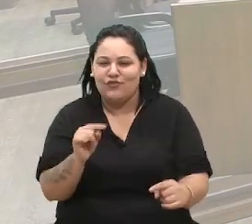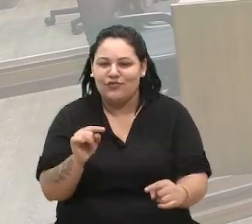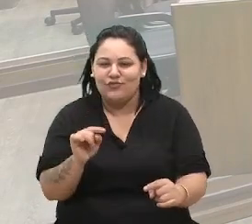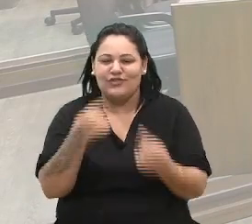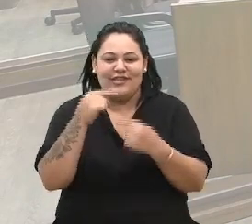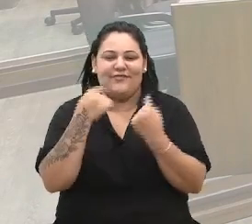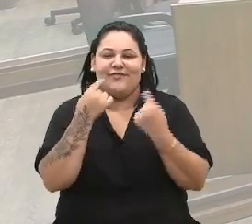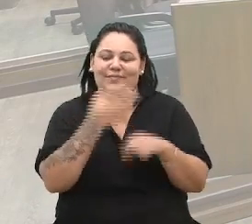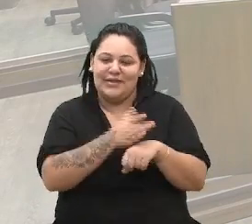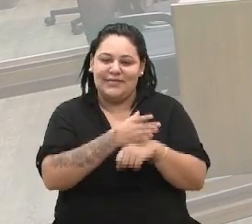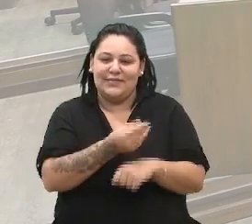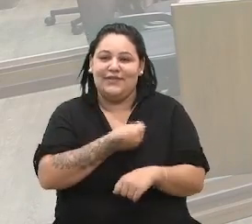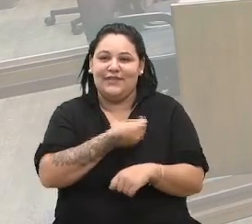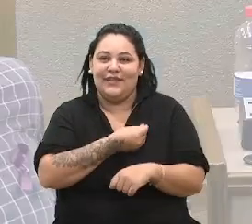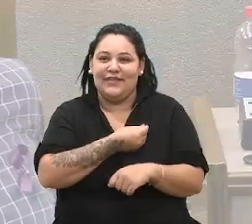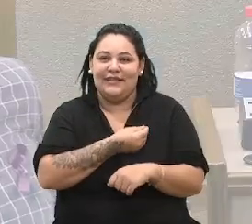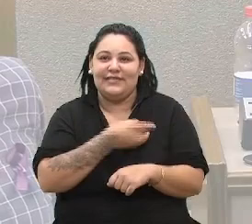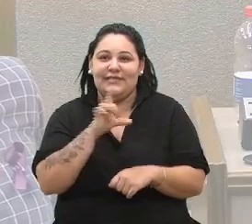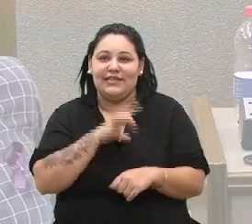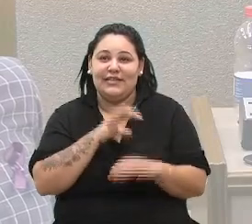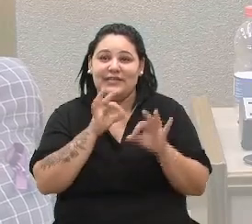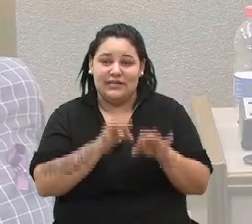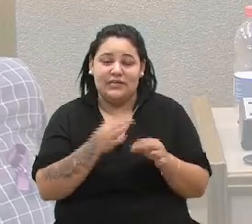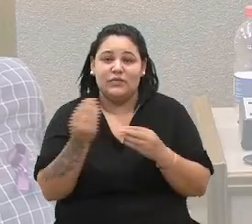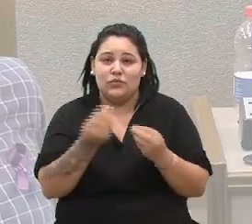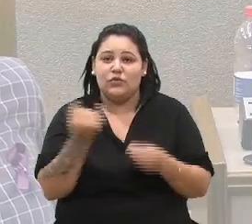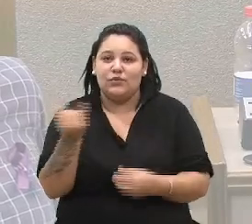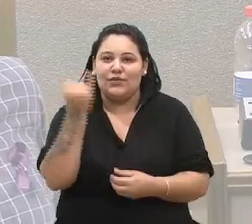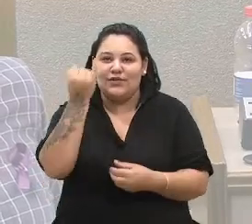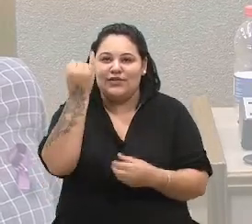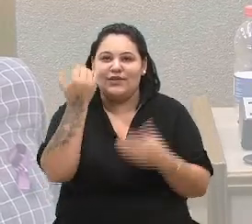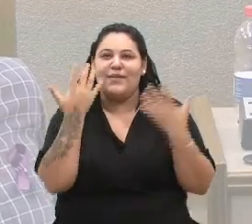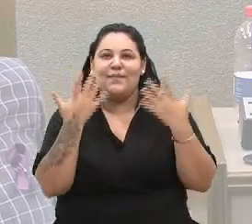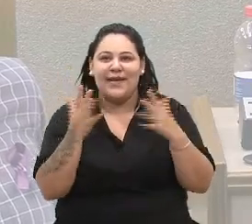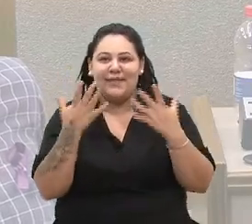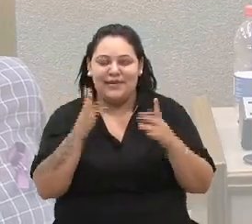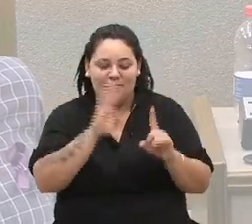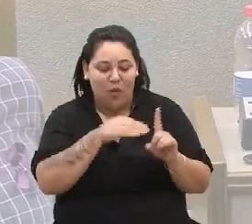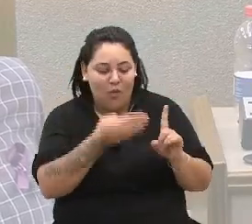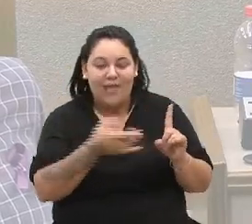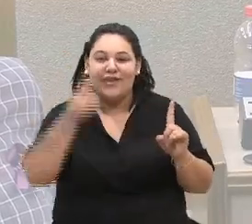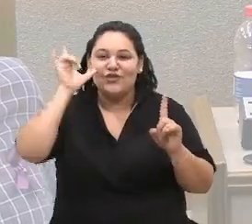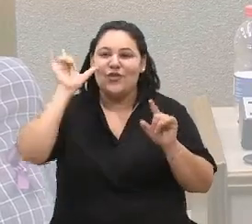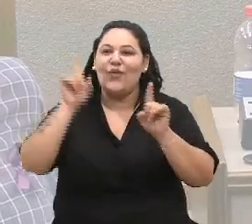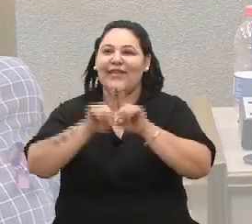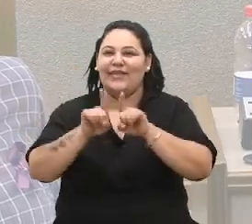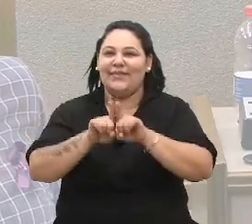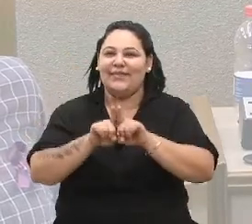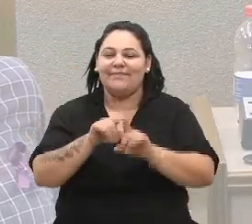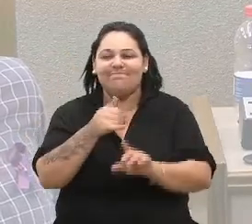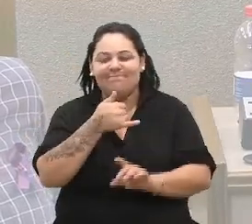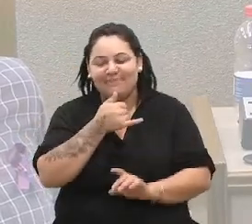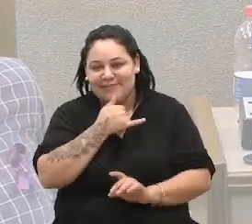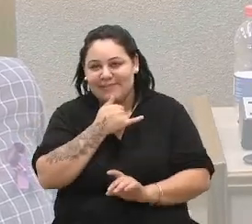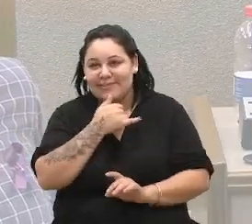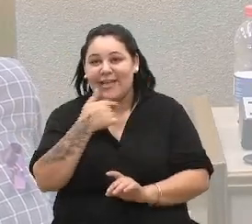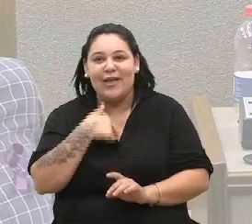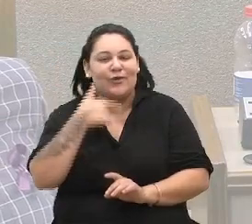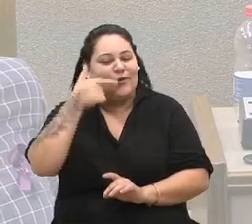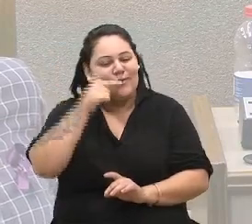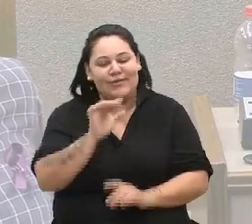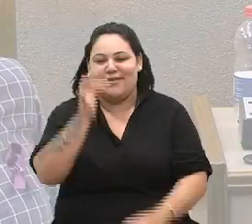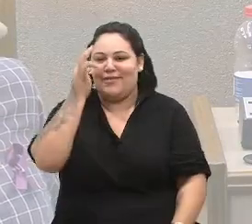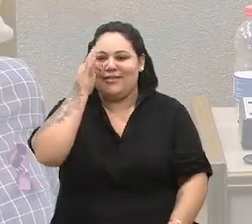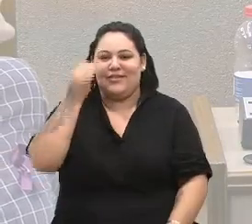da vida, isso é sem dúvida alguma muito importante. Parabenizar pela homenagem de ontem, vereadora, infelizmente não conseguir vir,